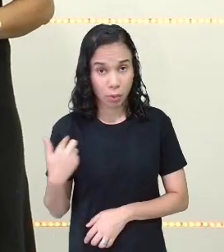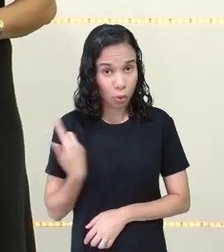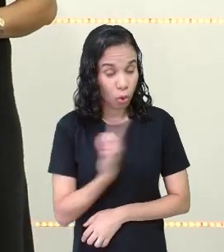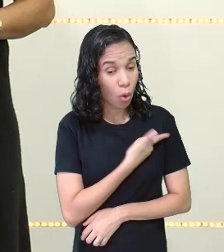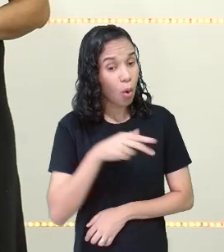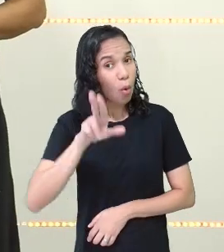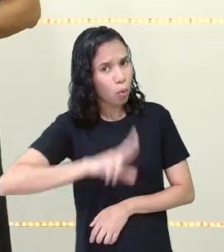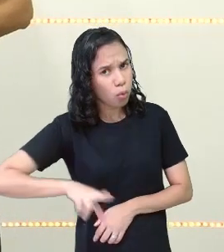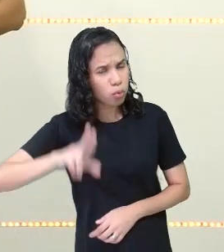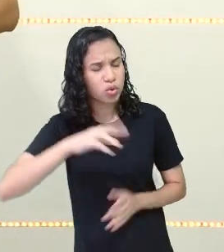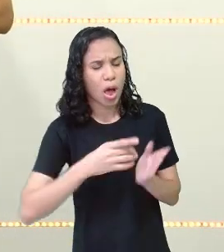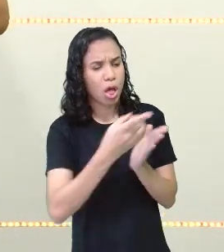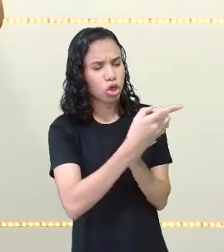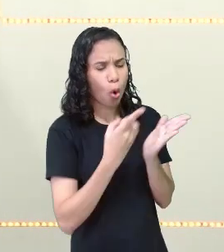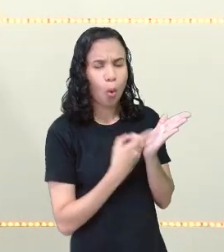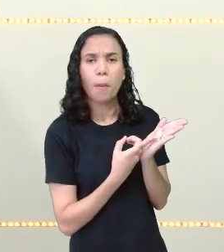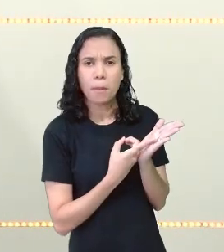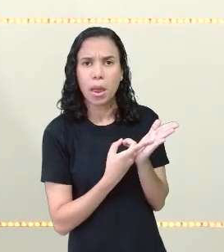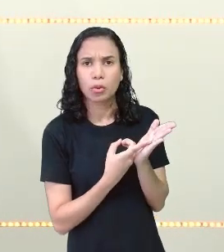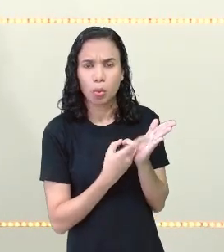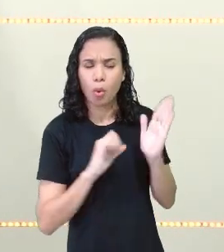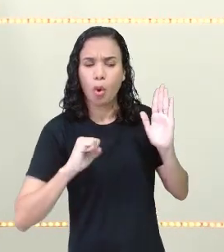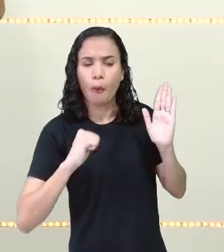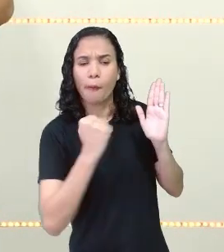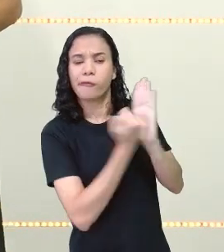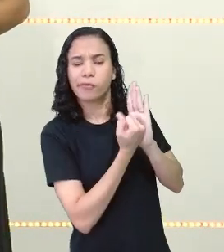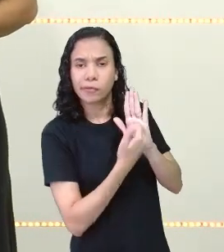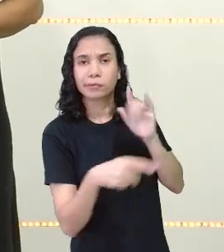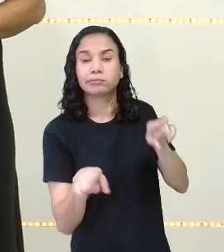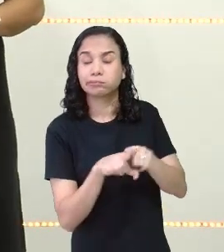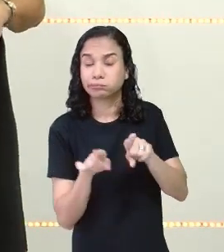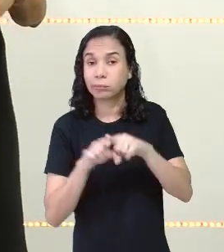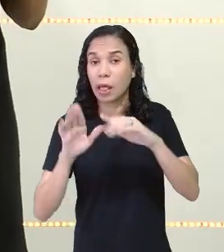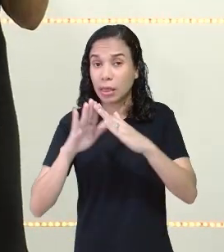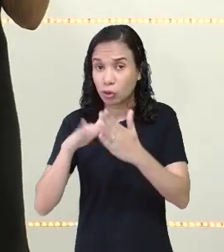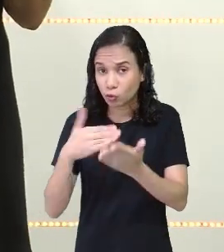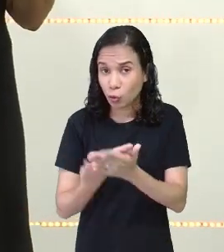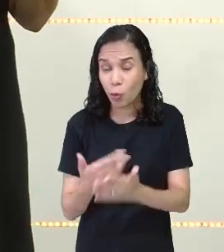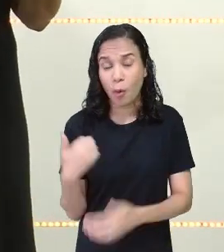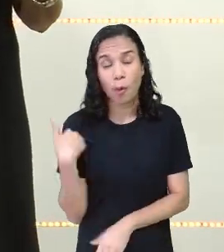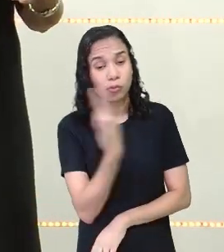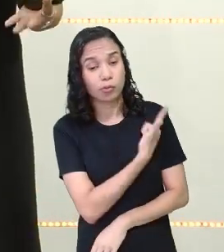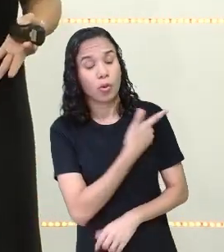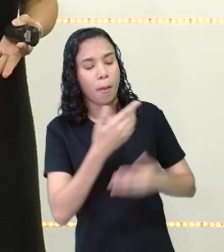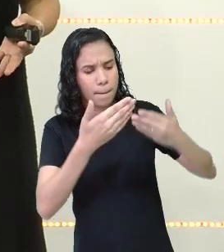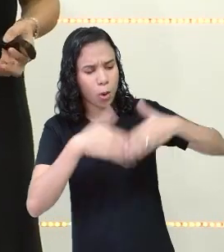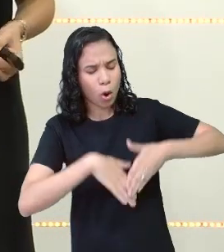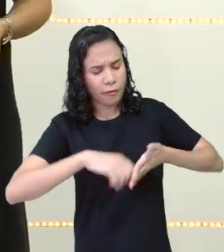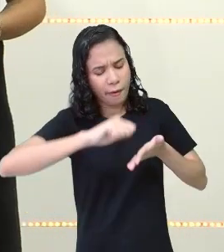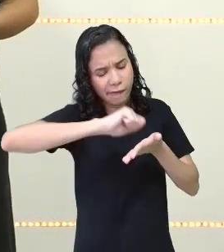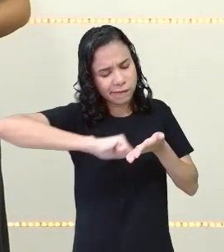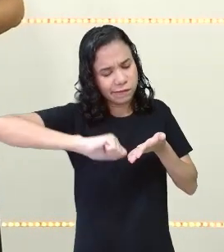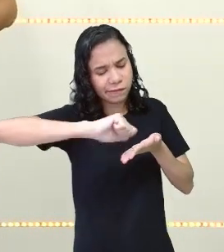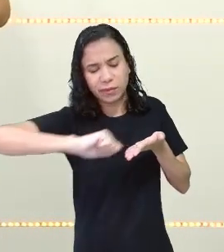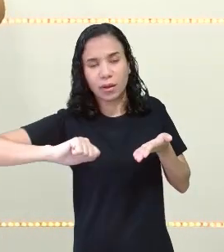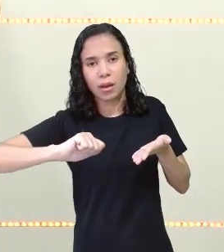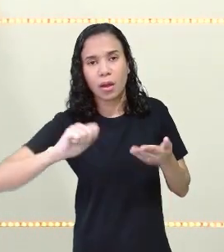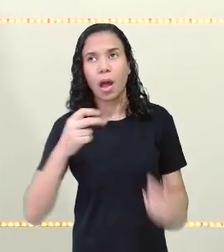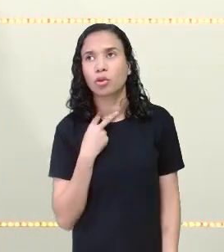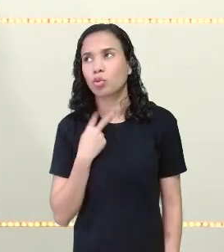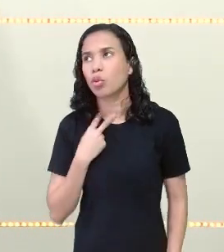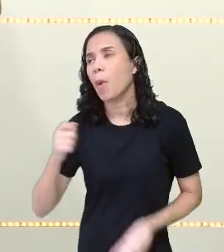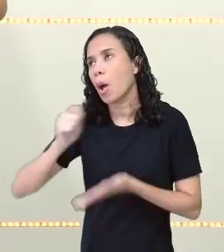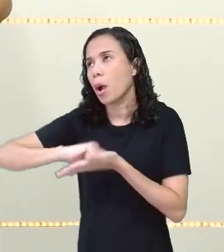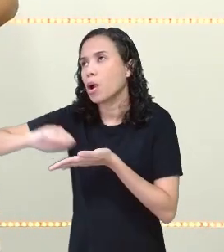muito em documentos oficiais, na escola, quando a gente vai fazer uma prova. A gente não pode estar